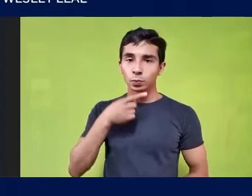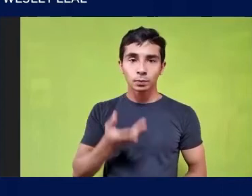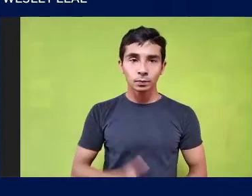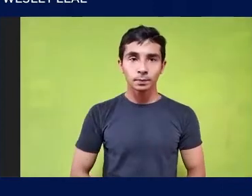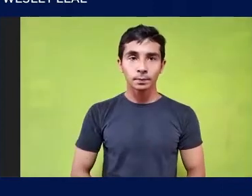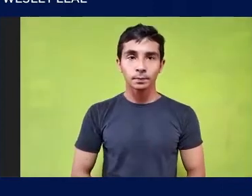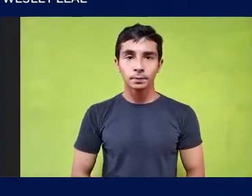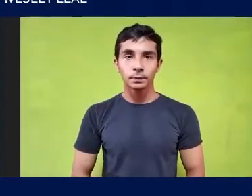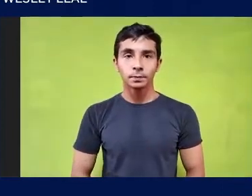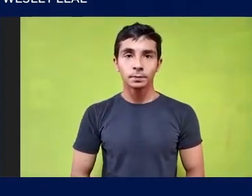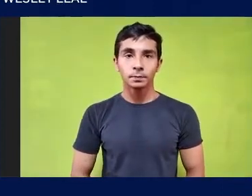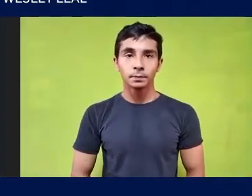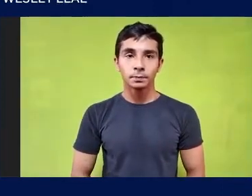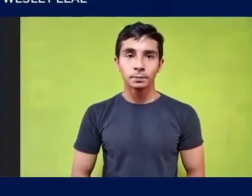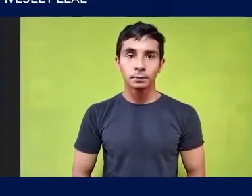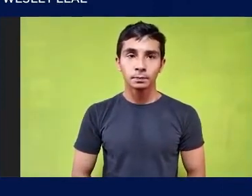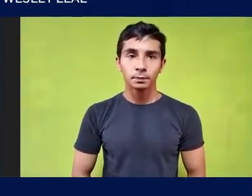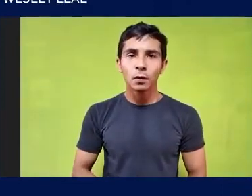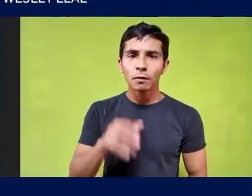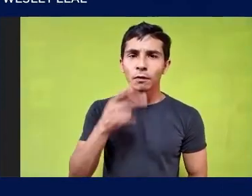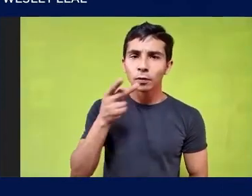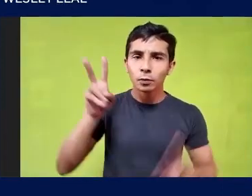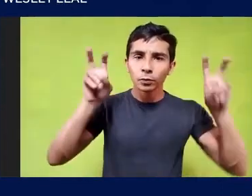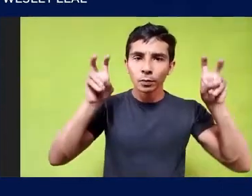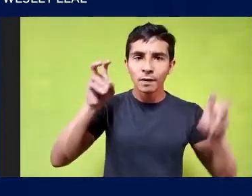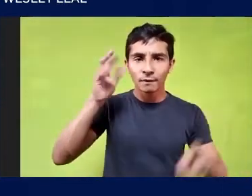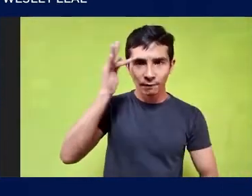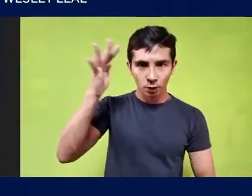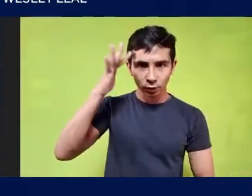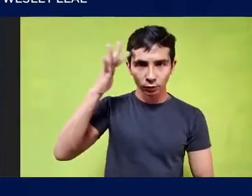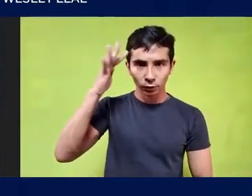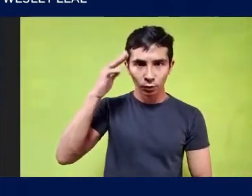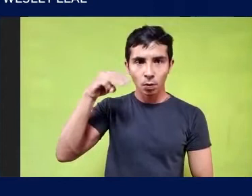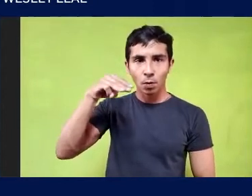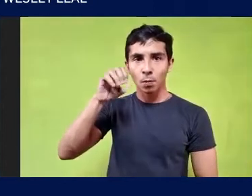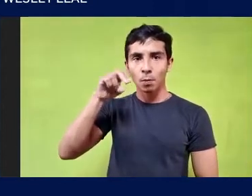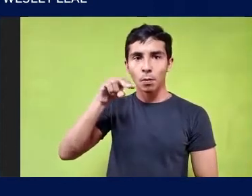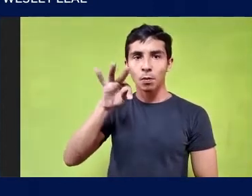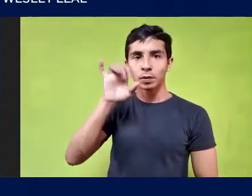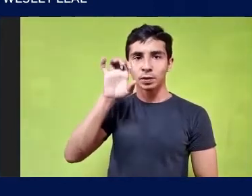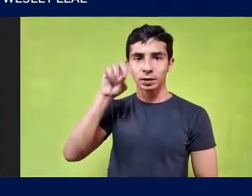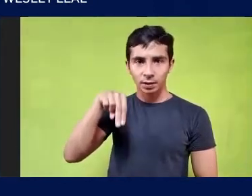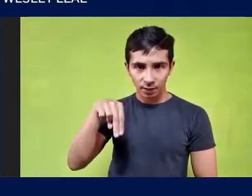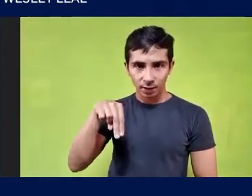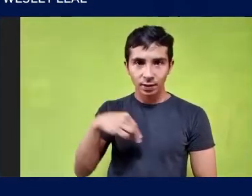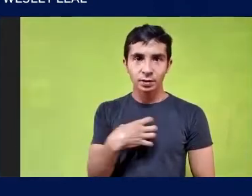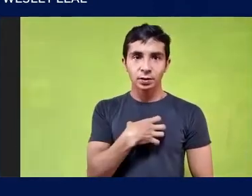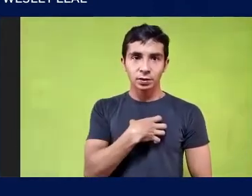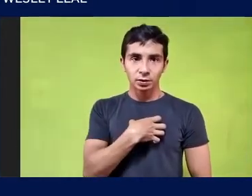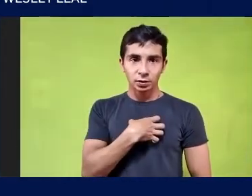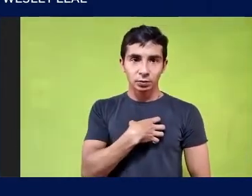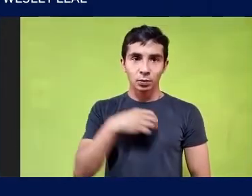O Montaigne Aquele filósofo Moralista É assim Que também Rotularam Michel de